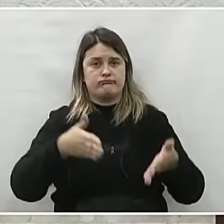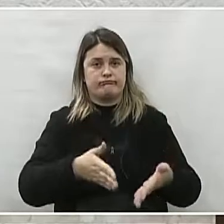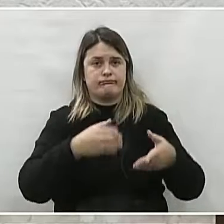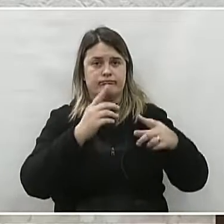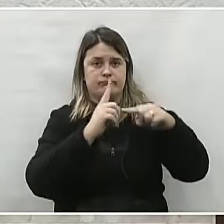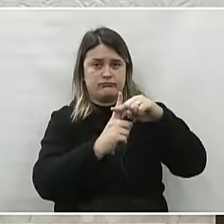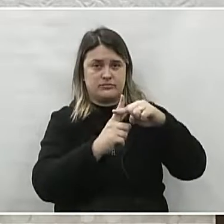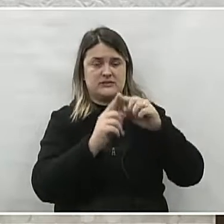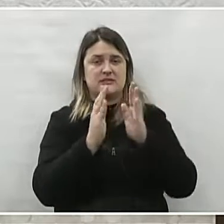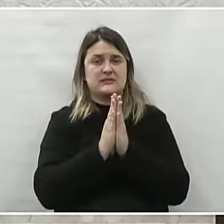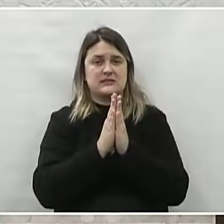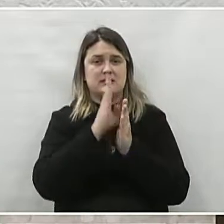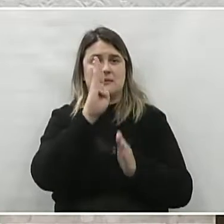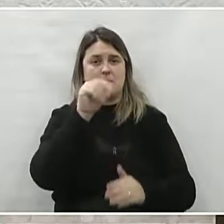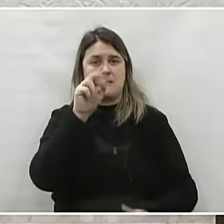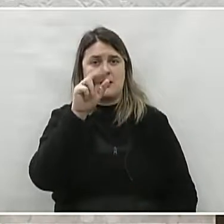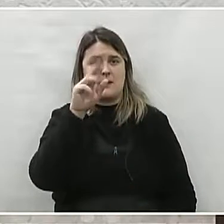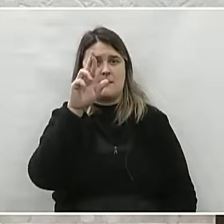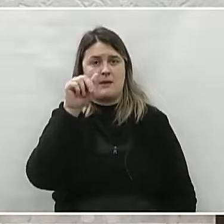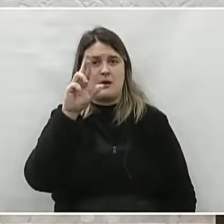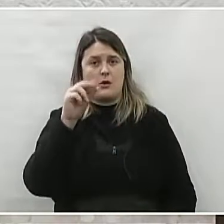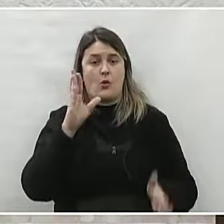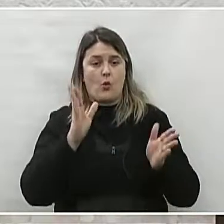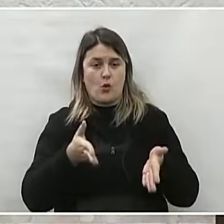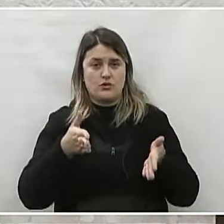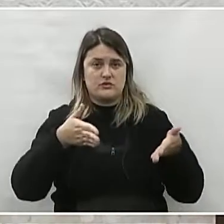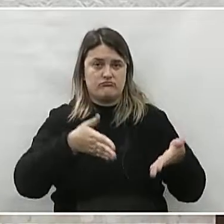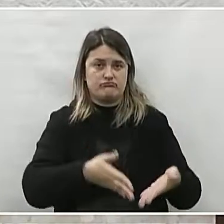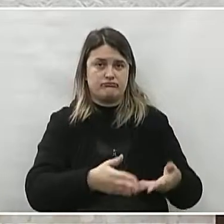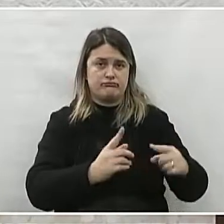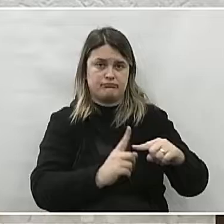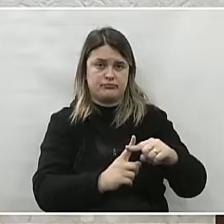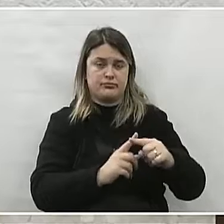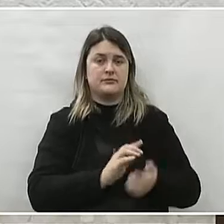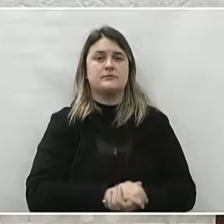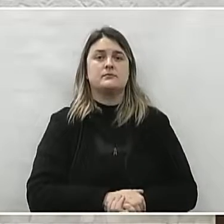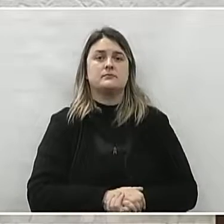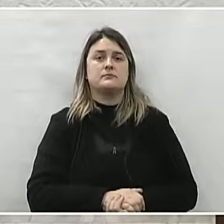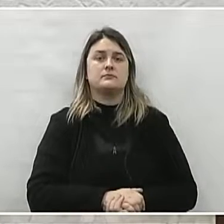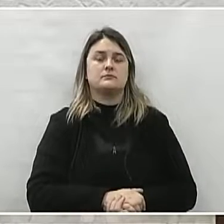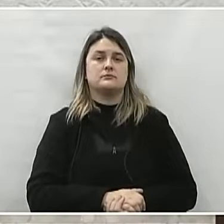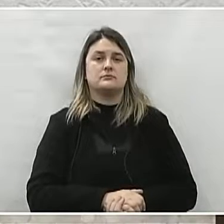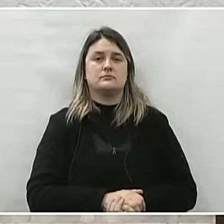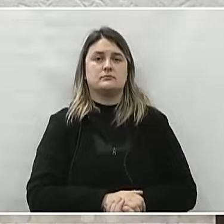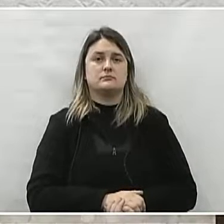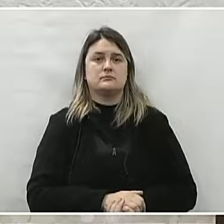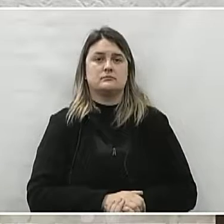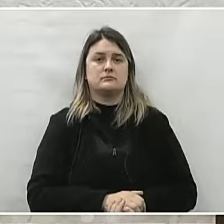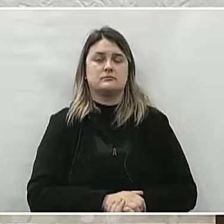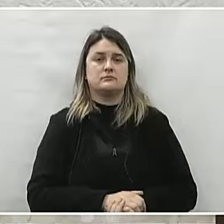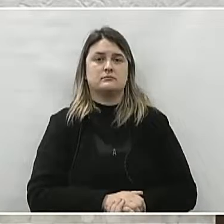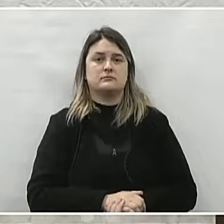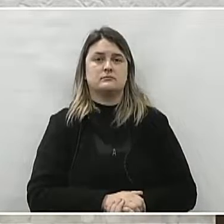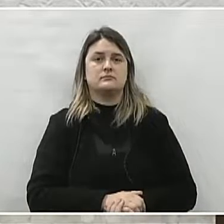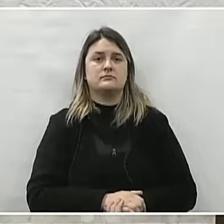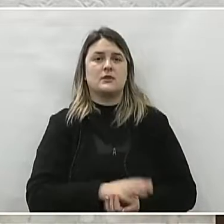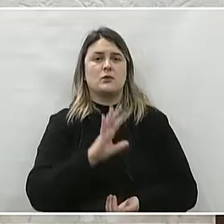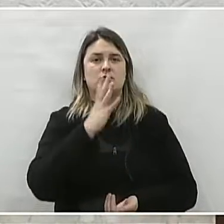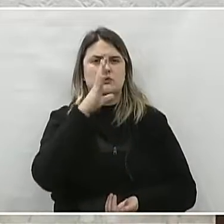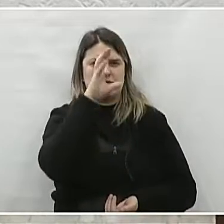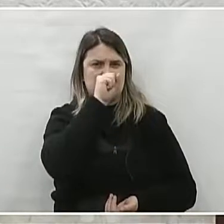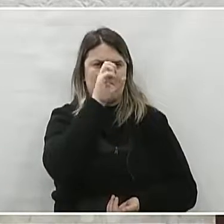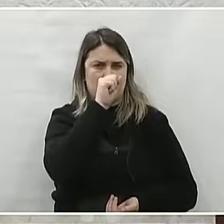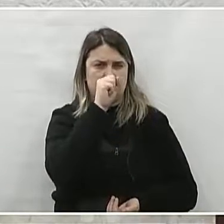Velatório Santa Bárbara, e será sepultado hoje, dia 11 de 6 de 2022, no sábado, às 14